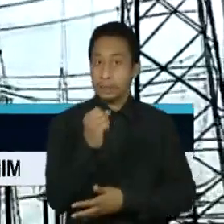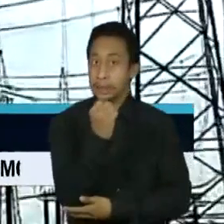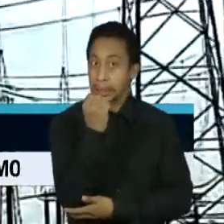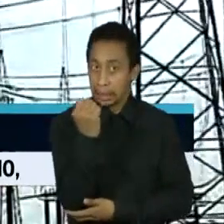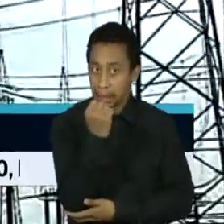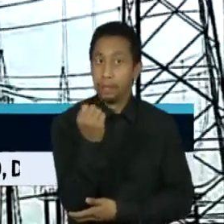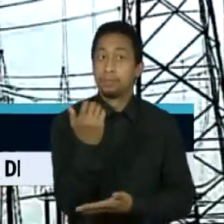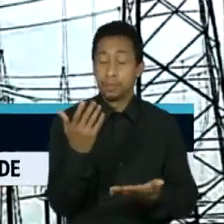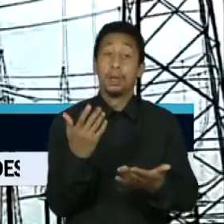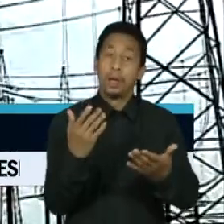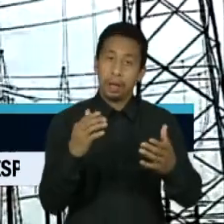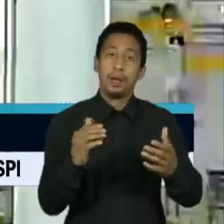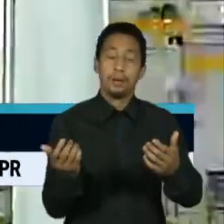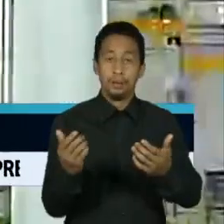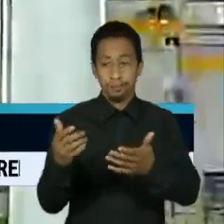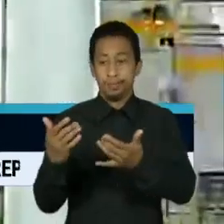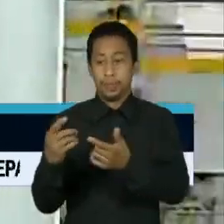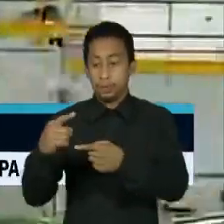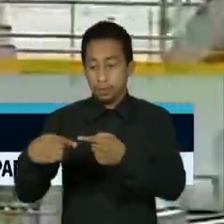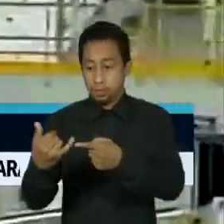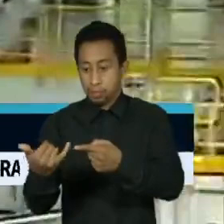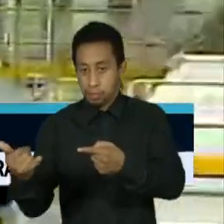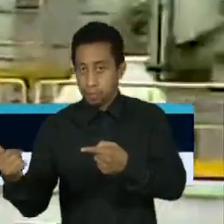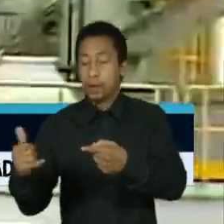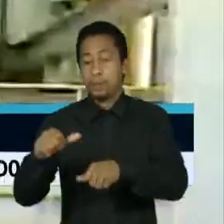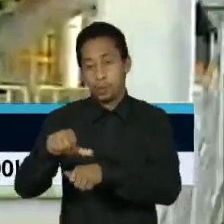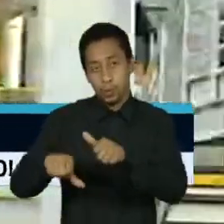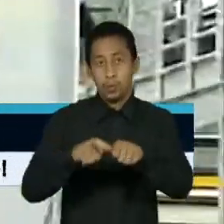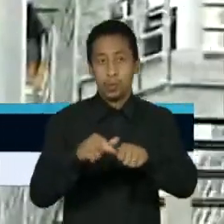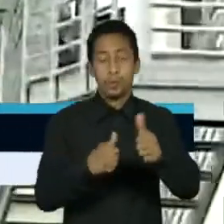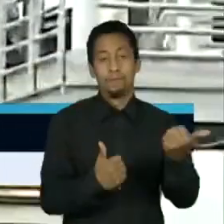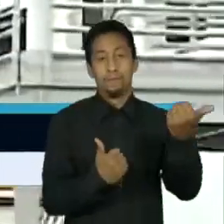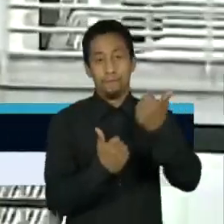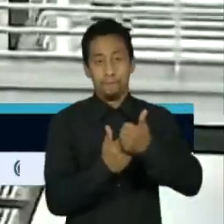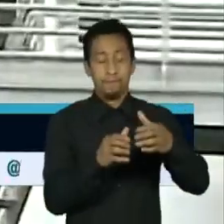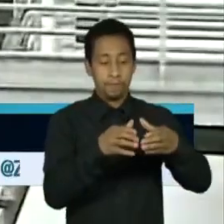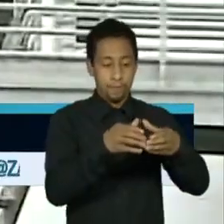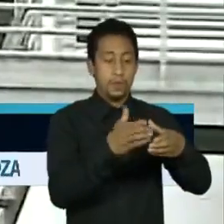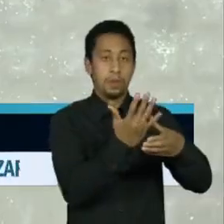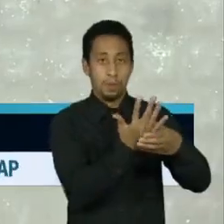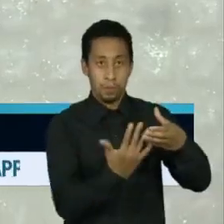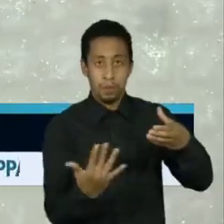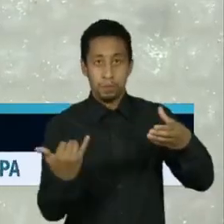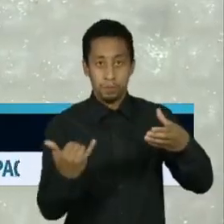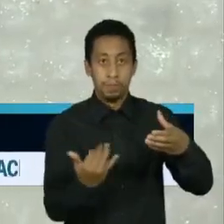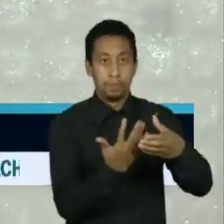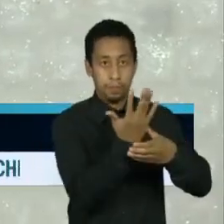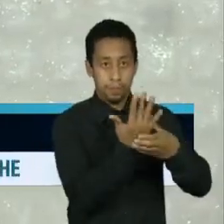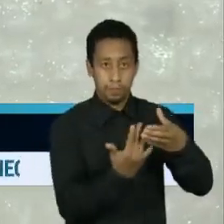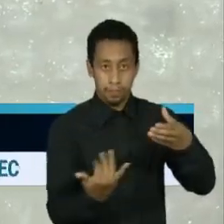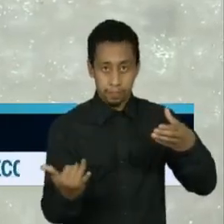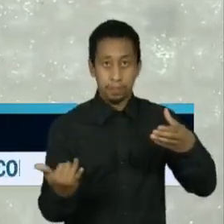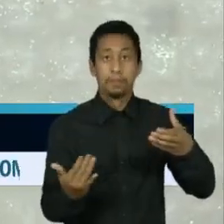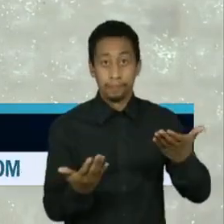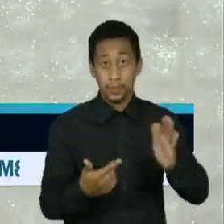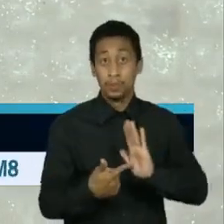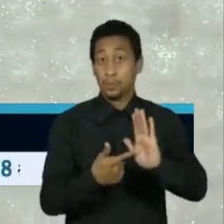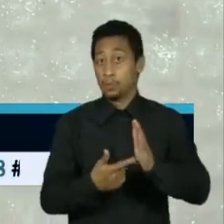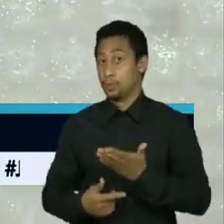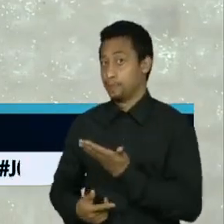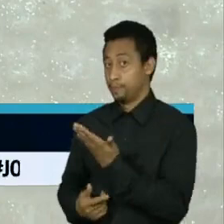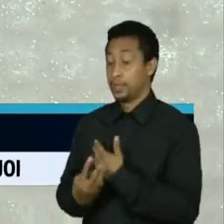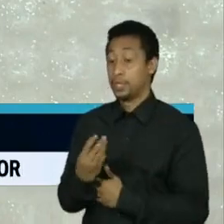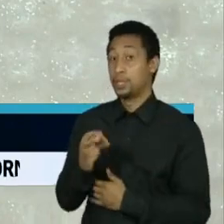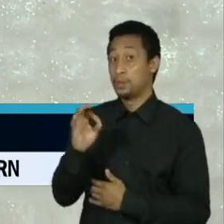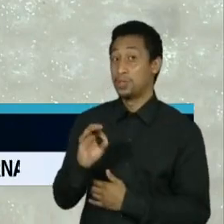utilização das termoelétricas, fontes mais caras e poluentes. O resultado, a conta de luz disparou 30